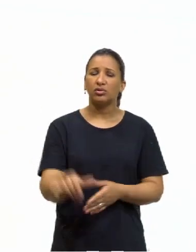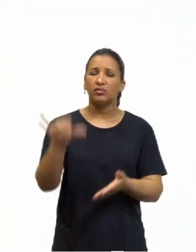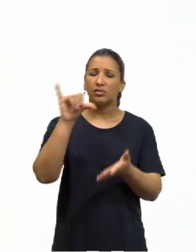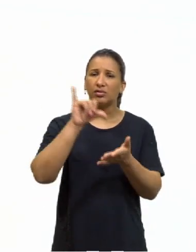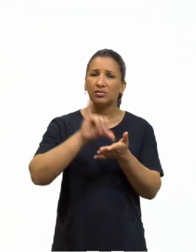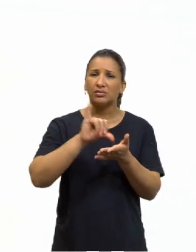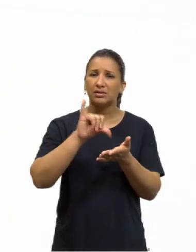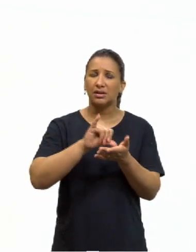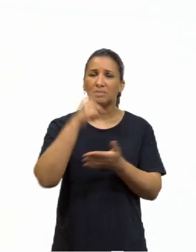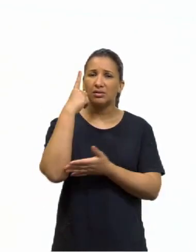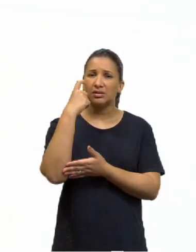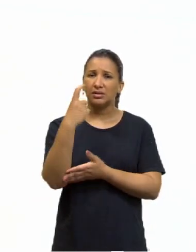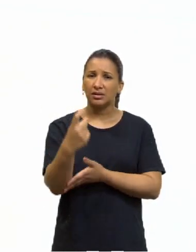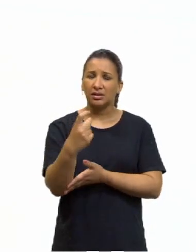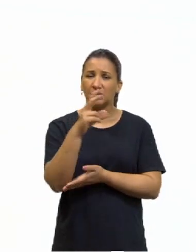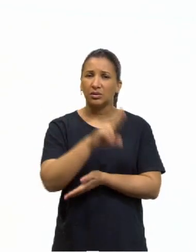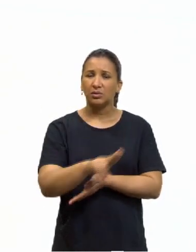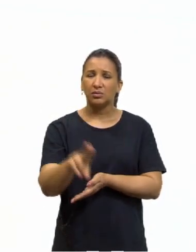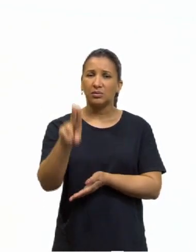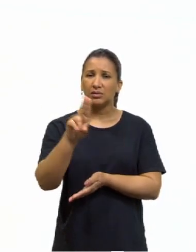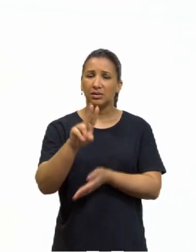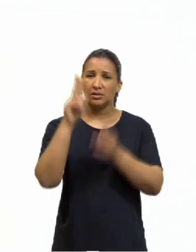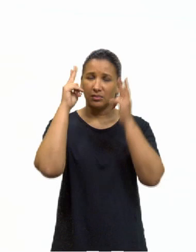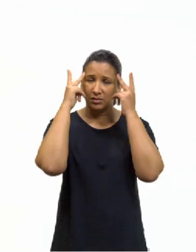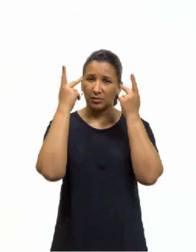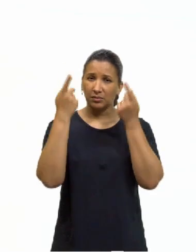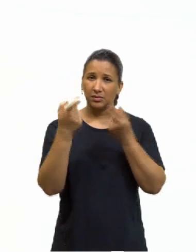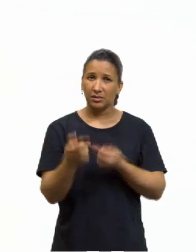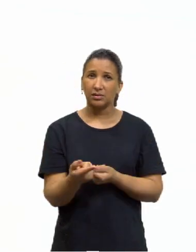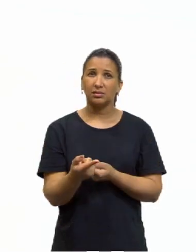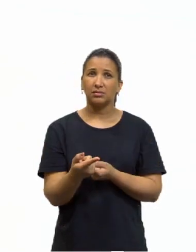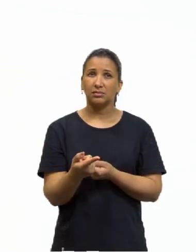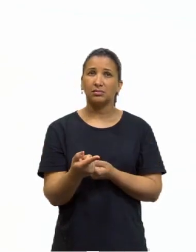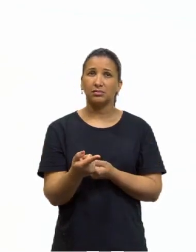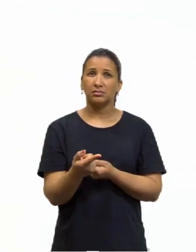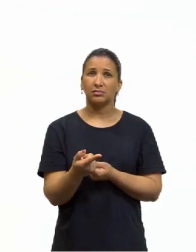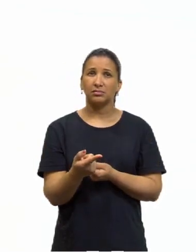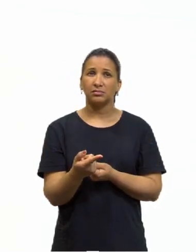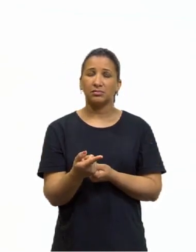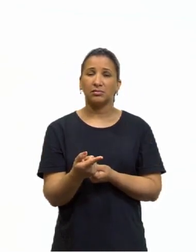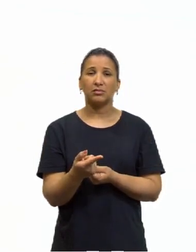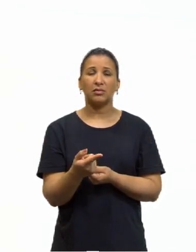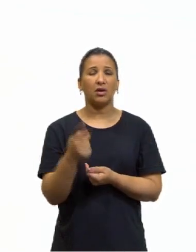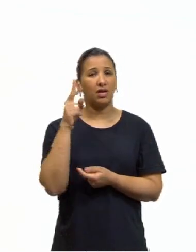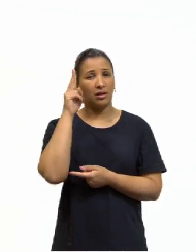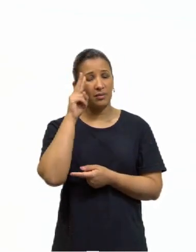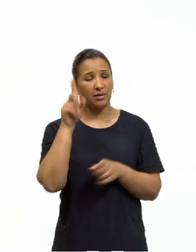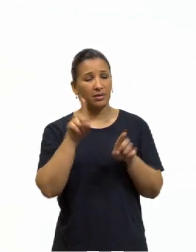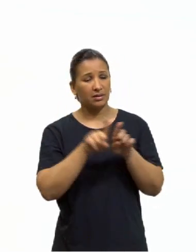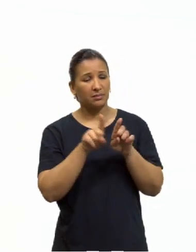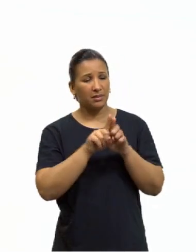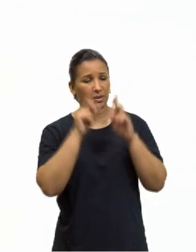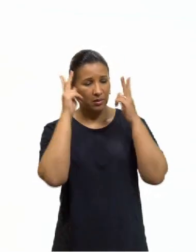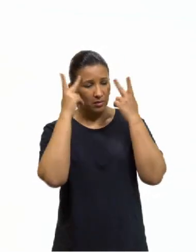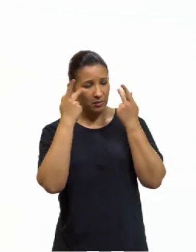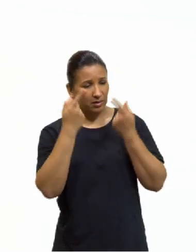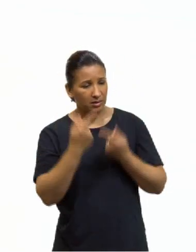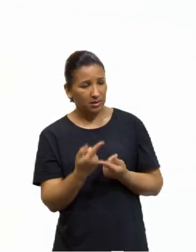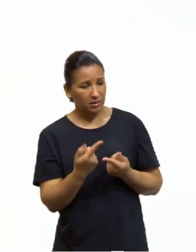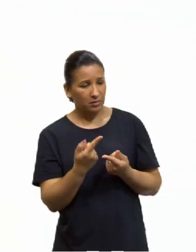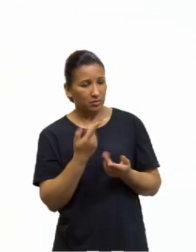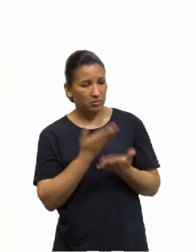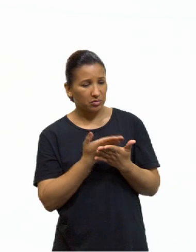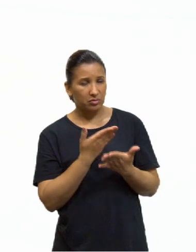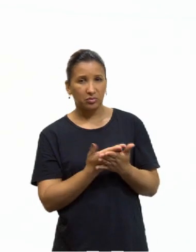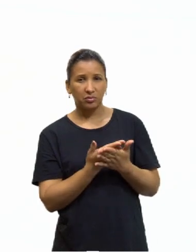interesse por meio do humanismo, não lembrar de Erasmo de Rotterdam, você tem o humanismo, o ser humano passa a ter o valor,